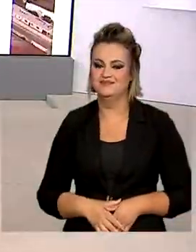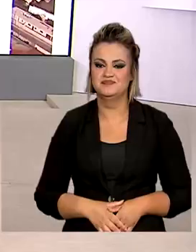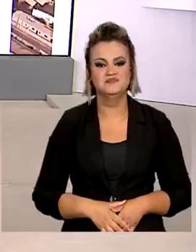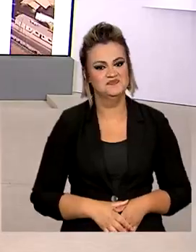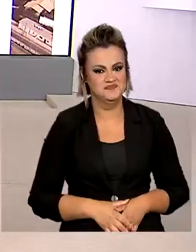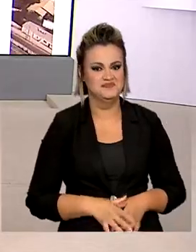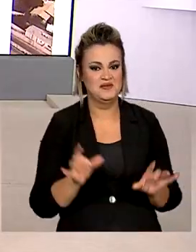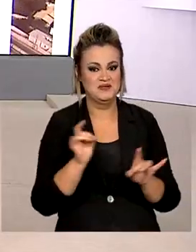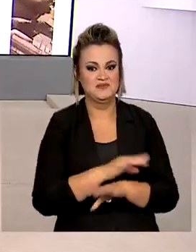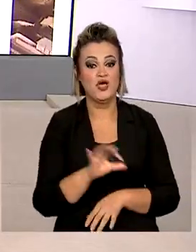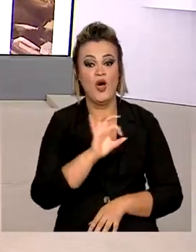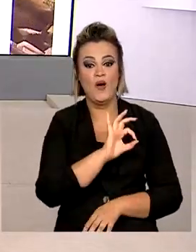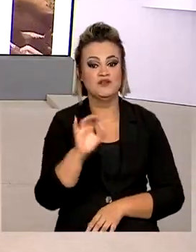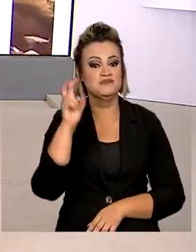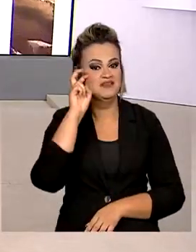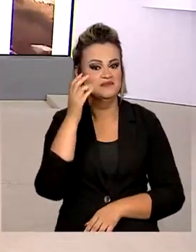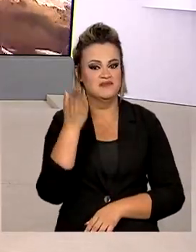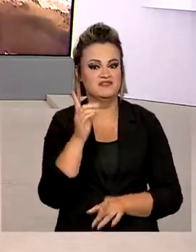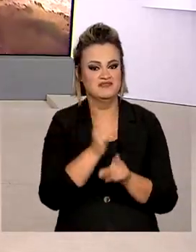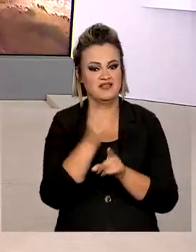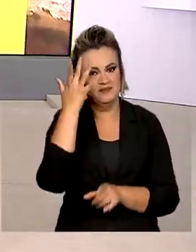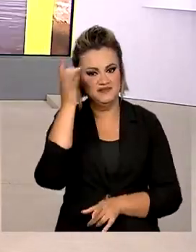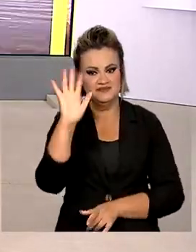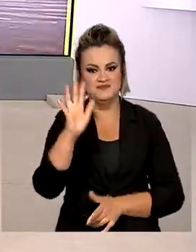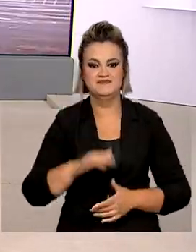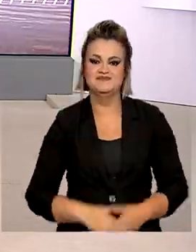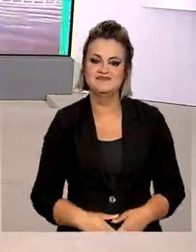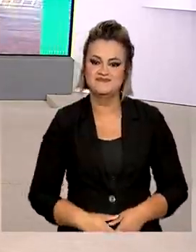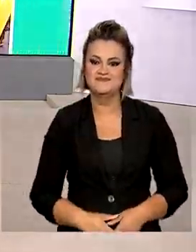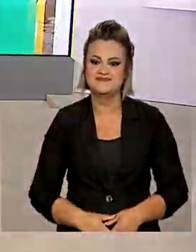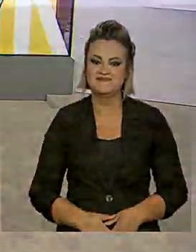É isso, uma ótima quinta para você. Tchau.